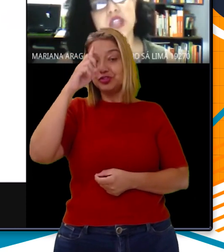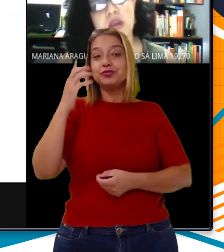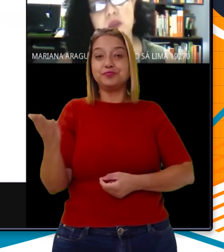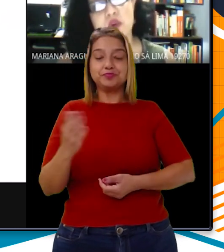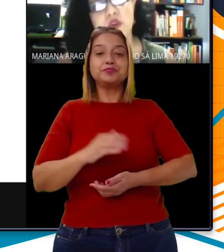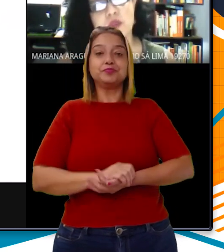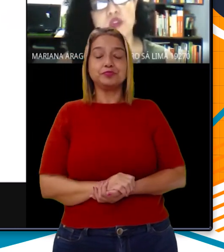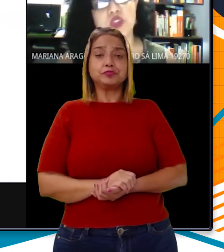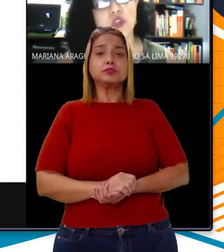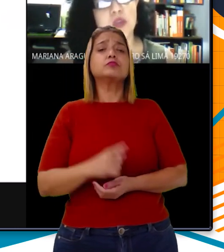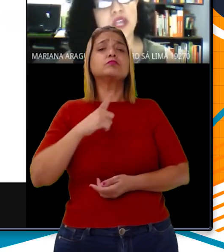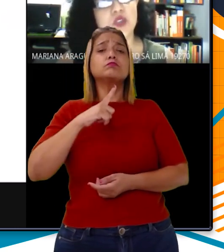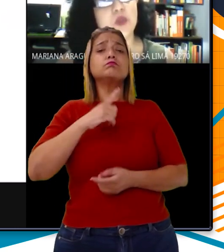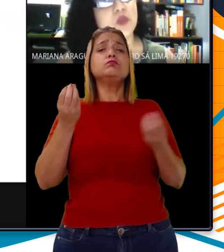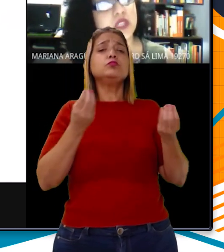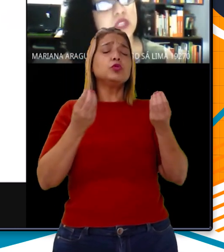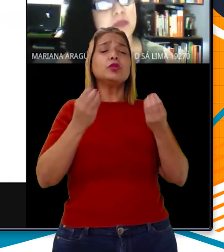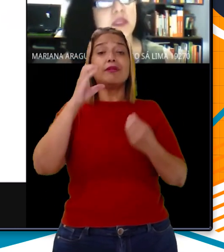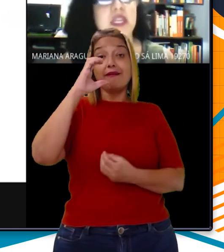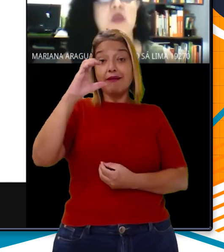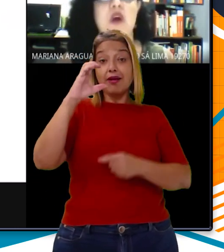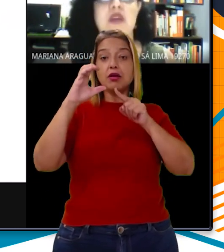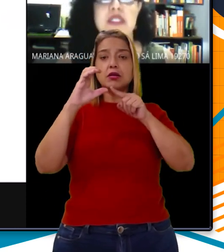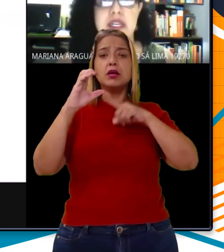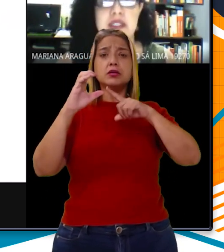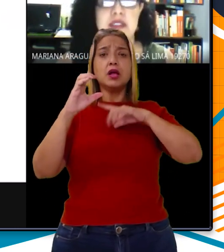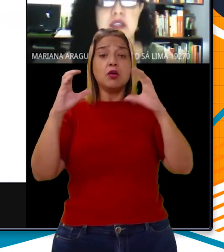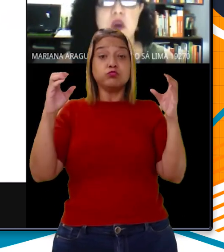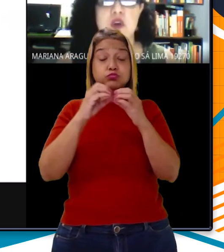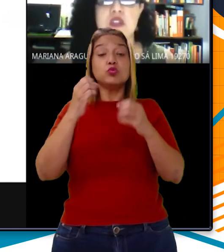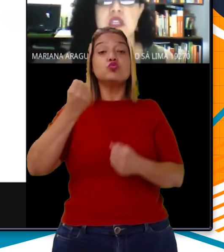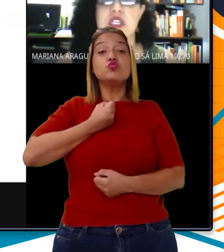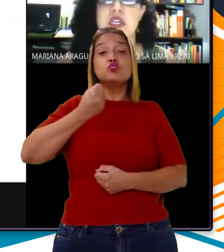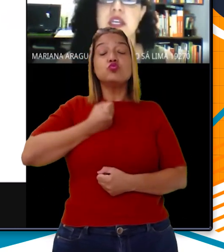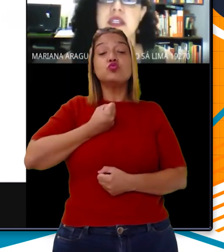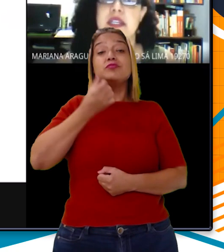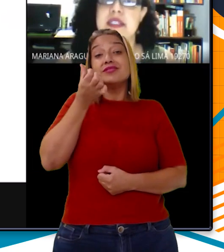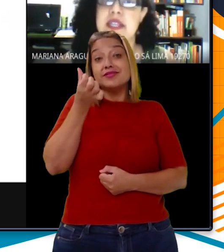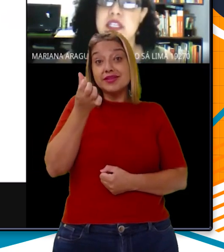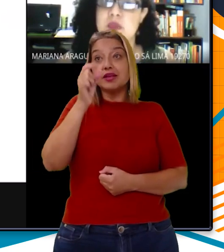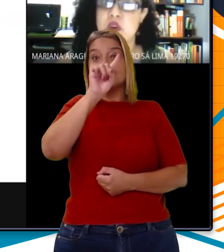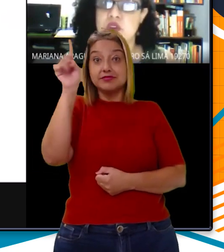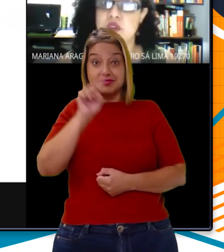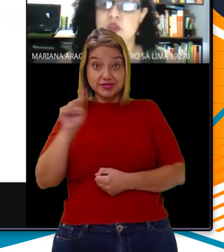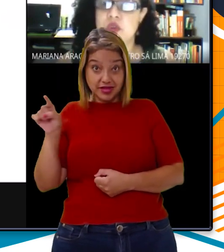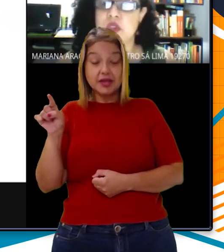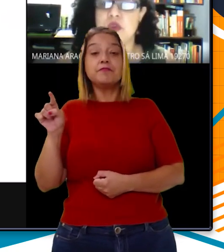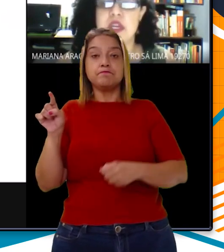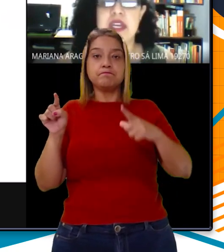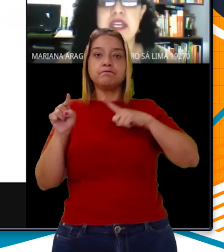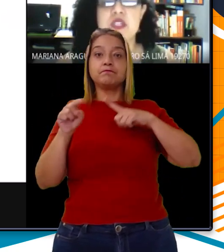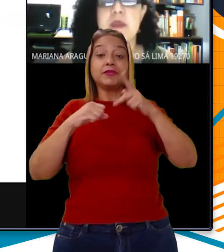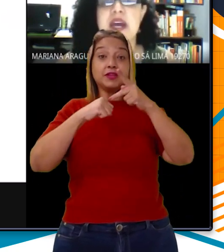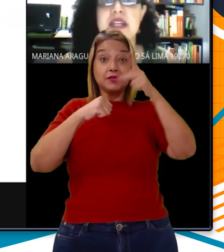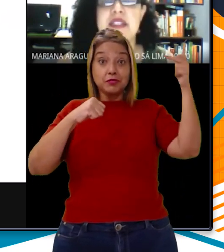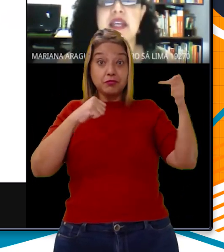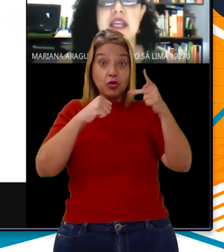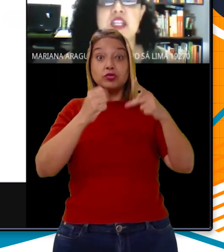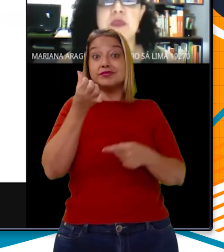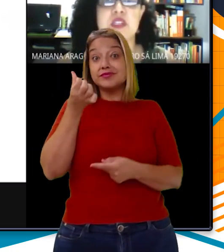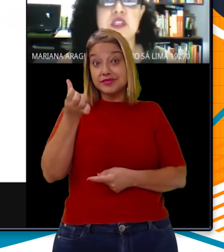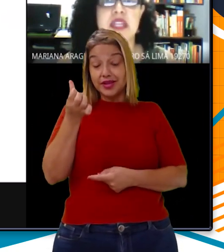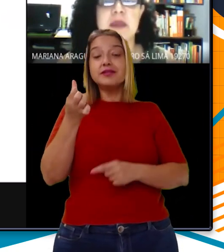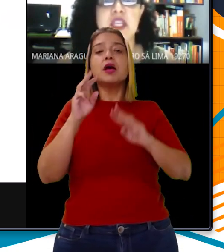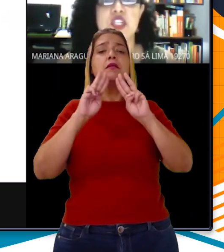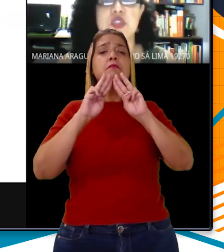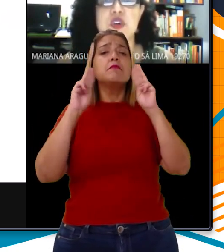átomo de carbono possui o número atômico Z igual a 6, ou seja, ele tem 6 prótons no núcleo e sua massa é